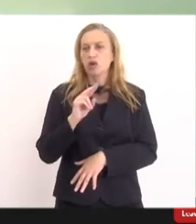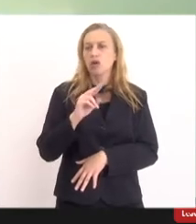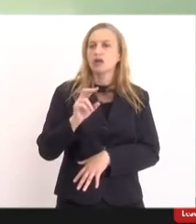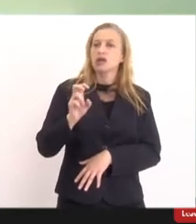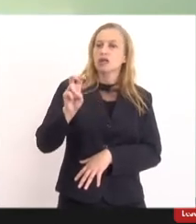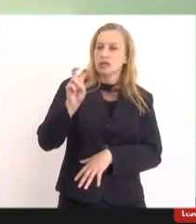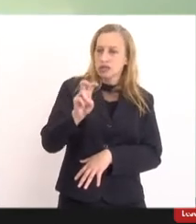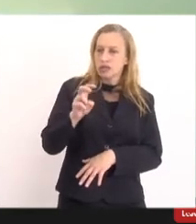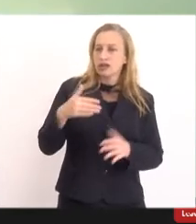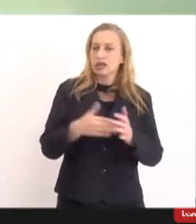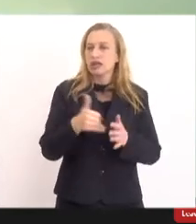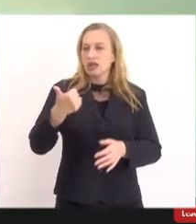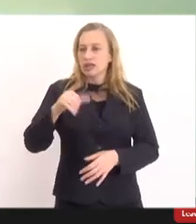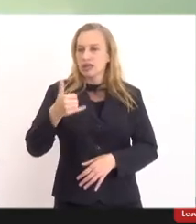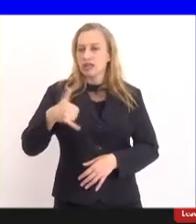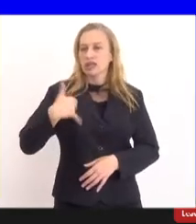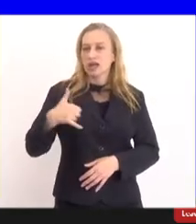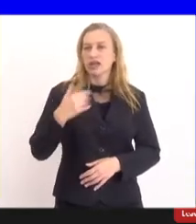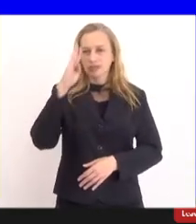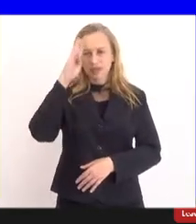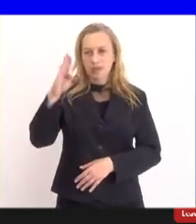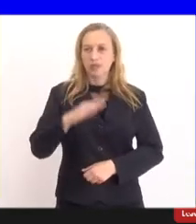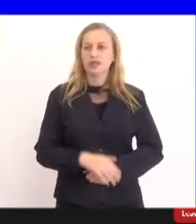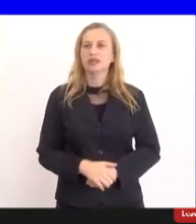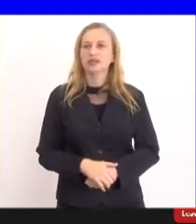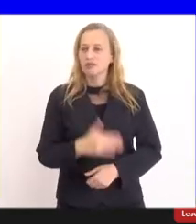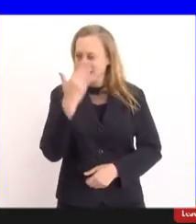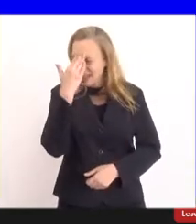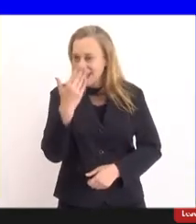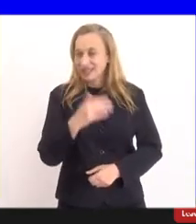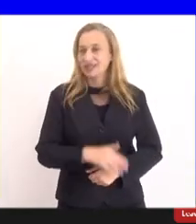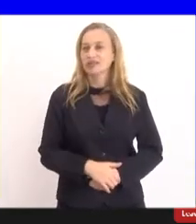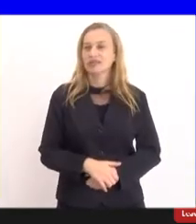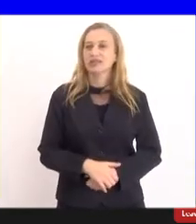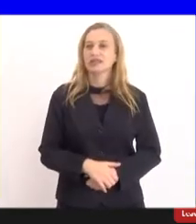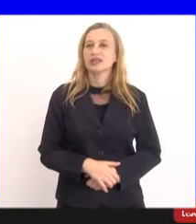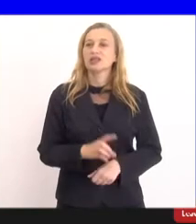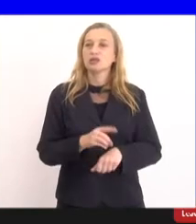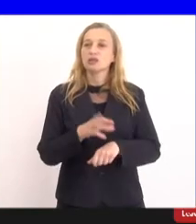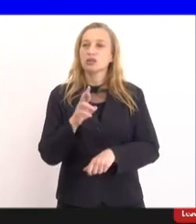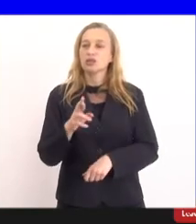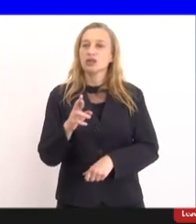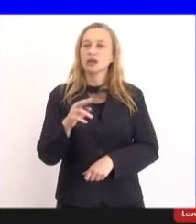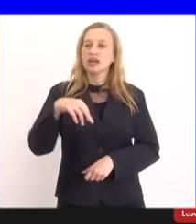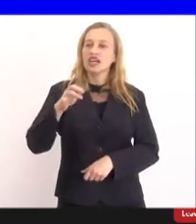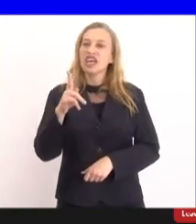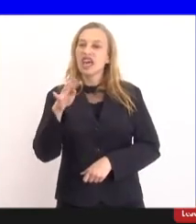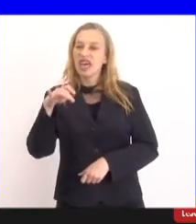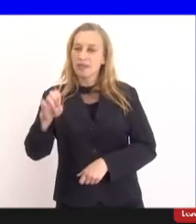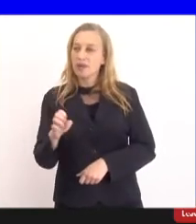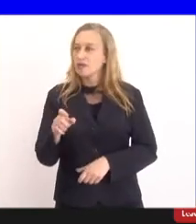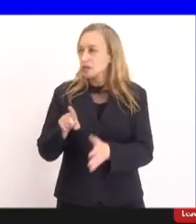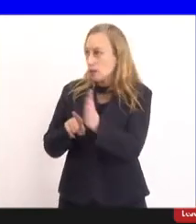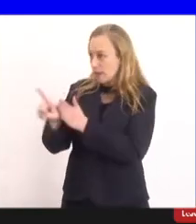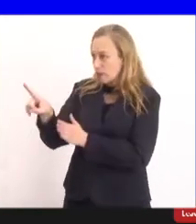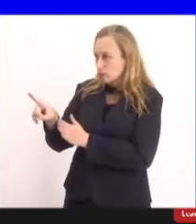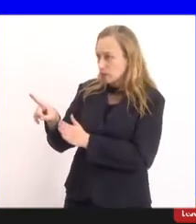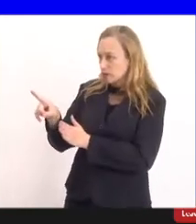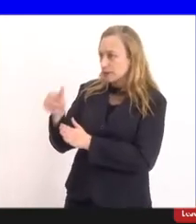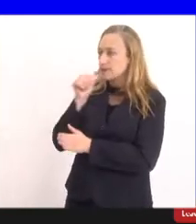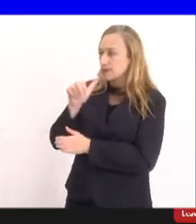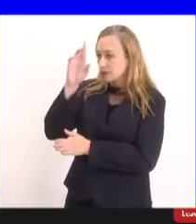a 11 anos. Obrigada. Obrigada. Doutora Kemi, eu só gostaria de fazer uma pergunta para a senhora.